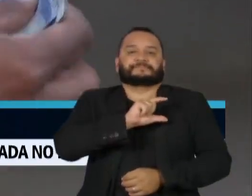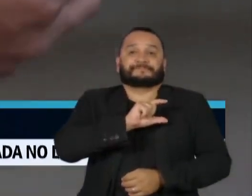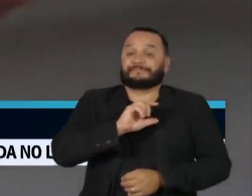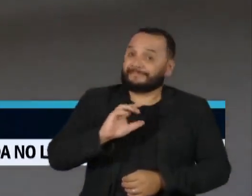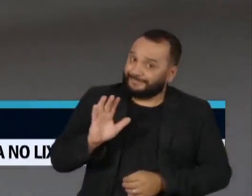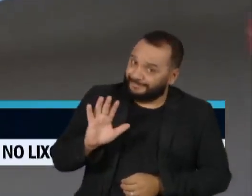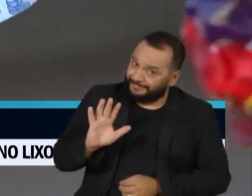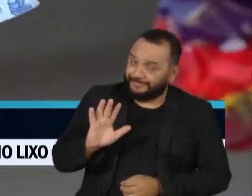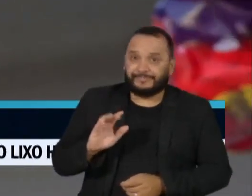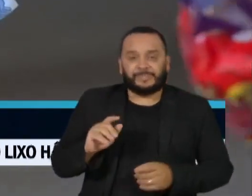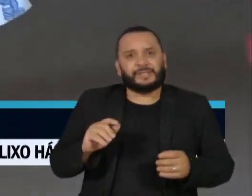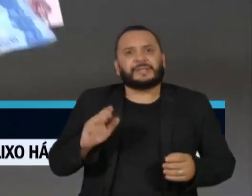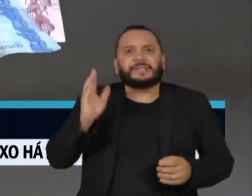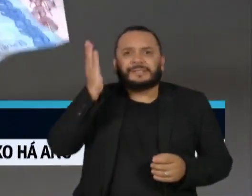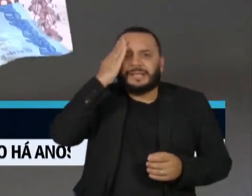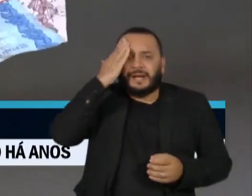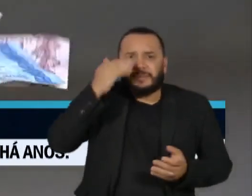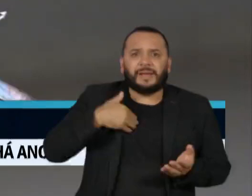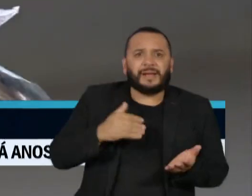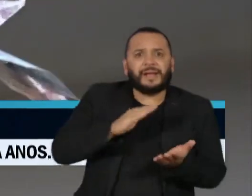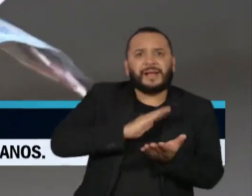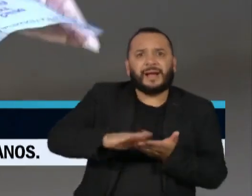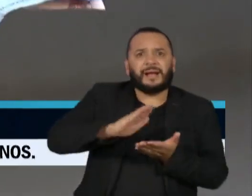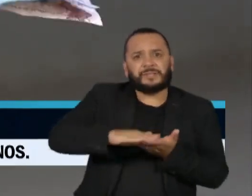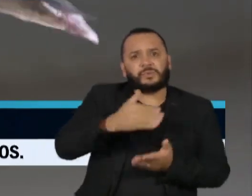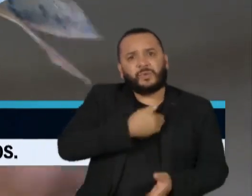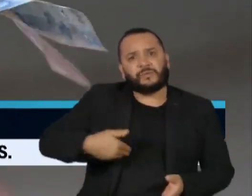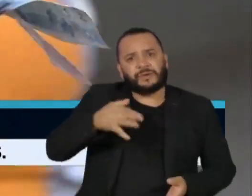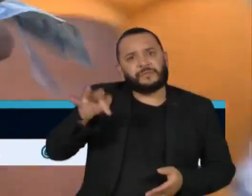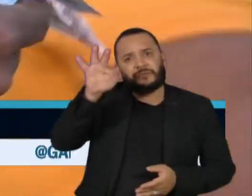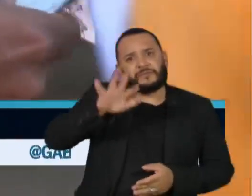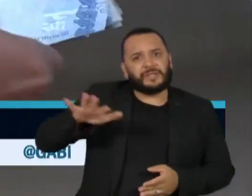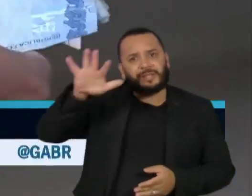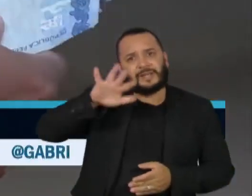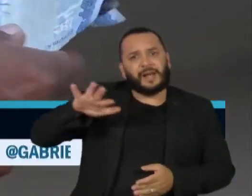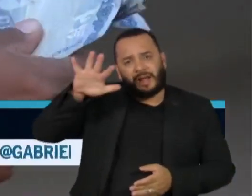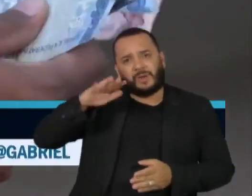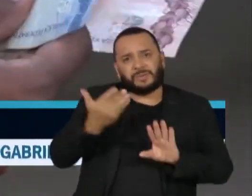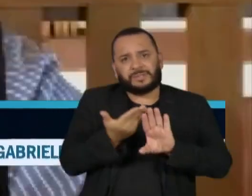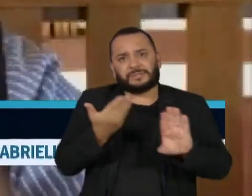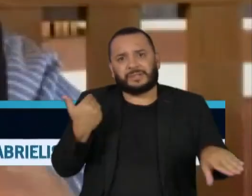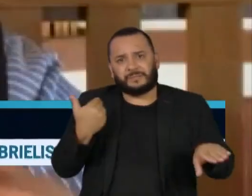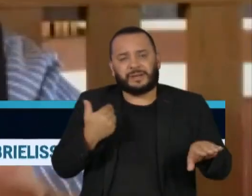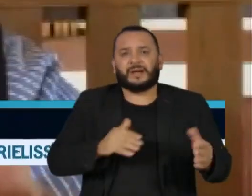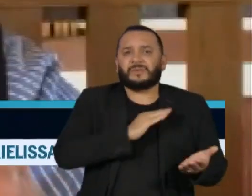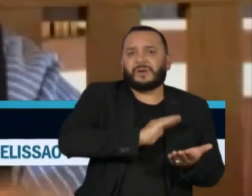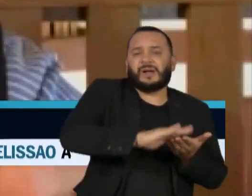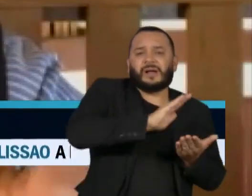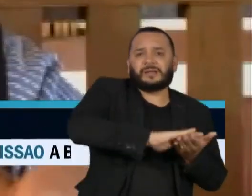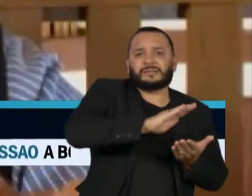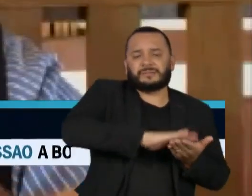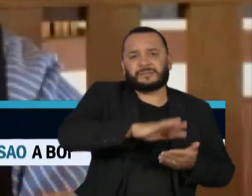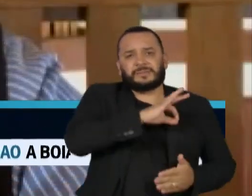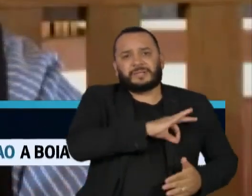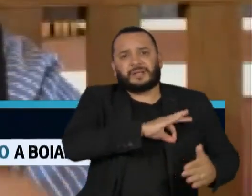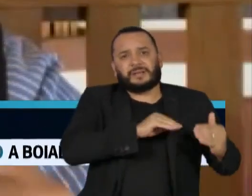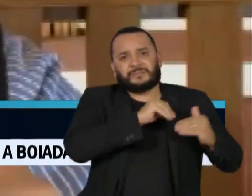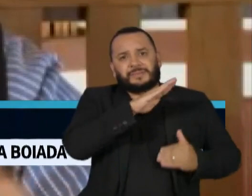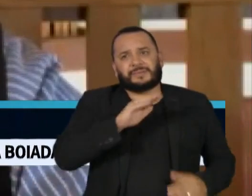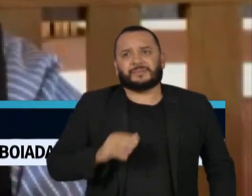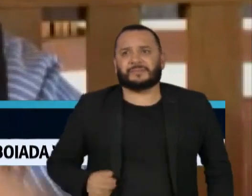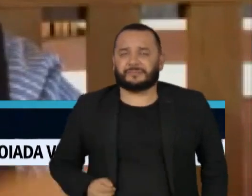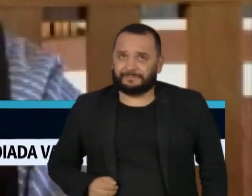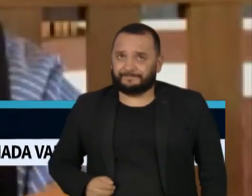de desindexar as despesas da União do reajuste do salário mínimo. A primeira questão é trabalhar um pouco,